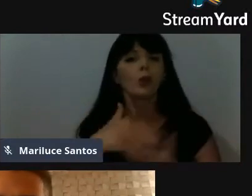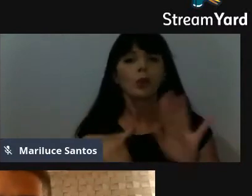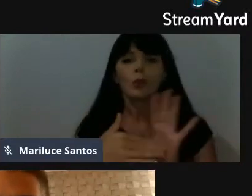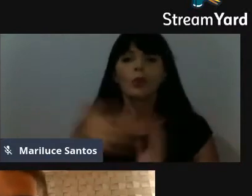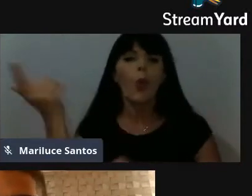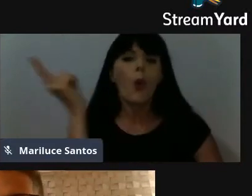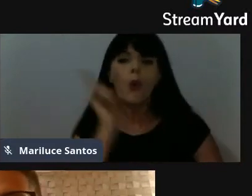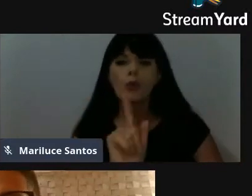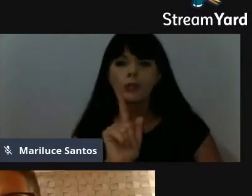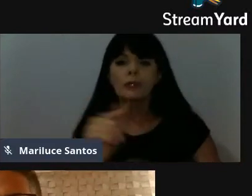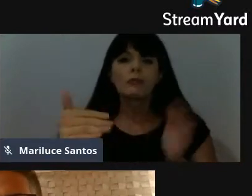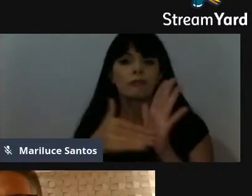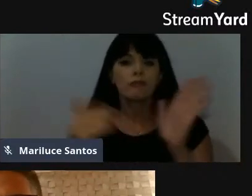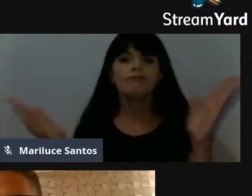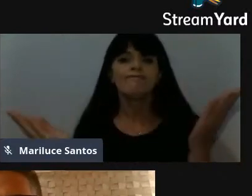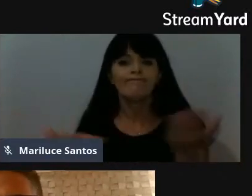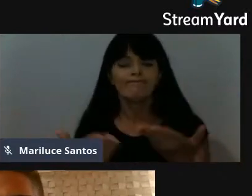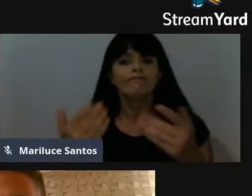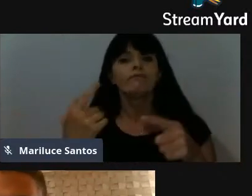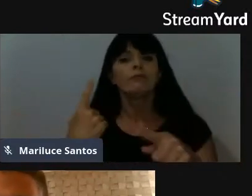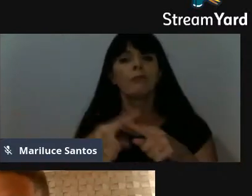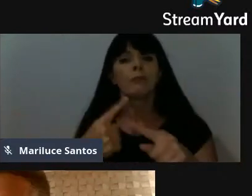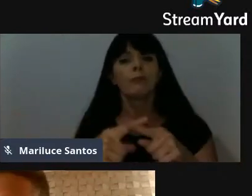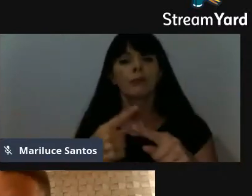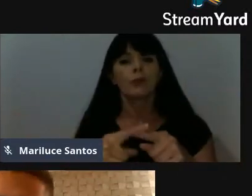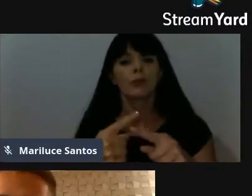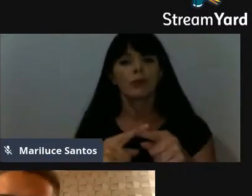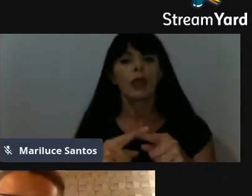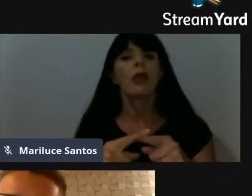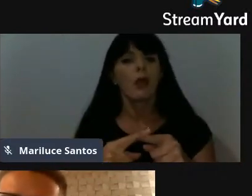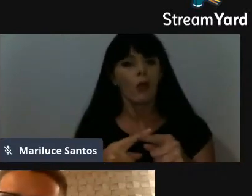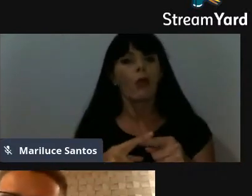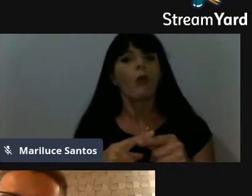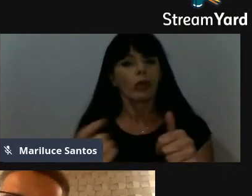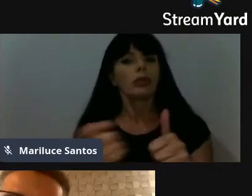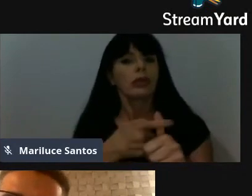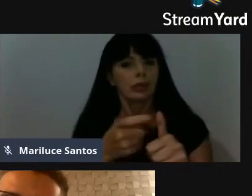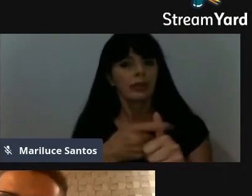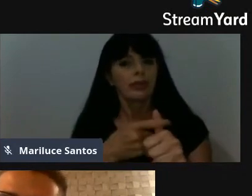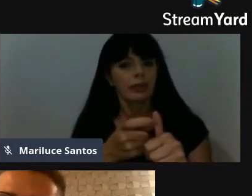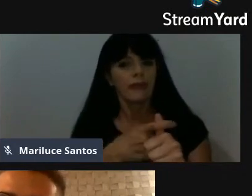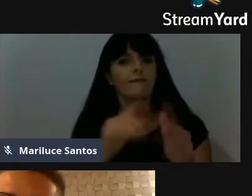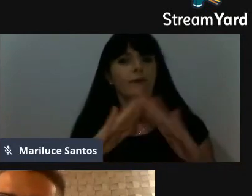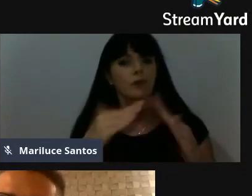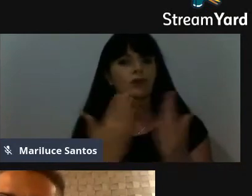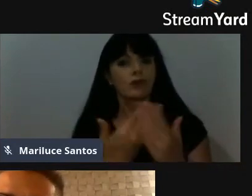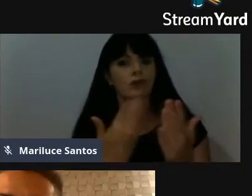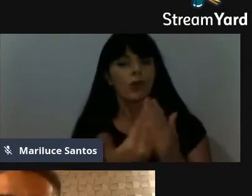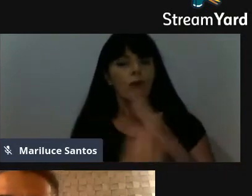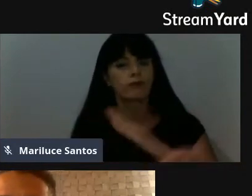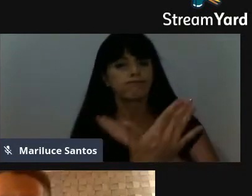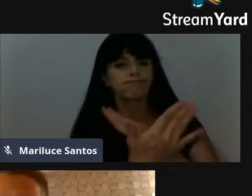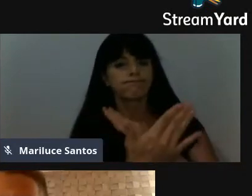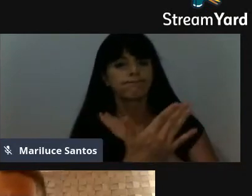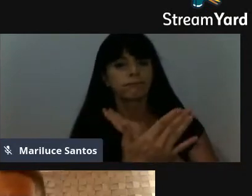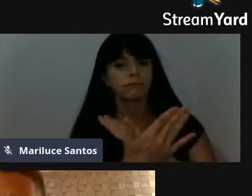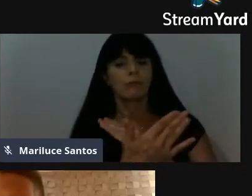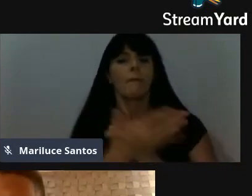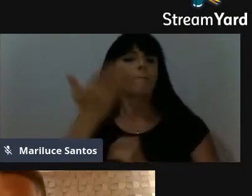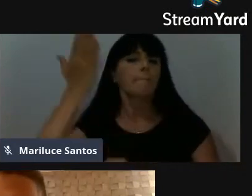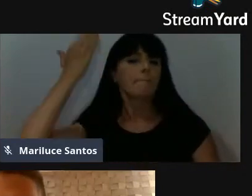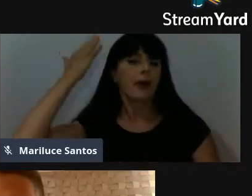tudo que eu alcancei até hoje, o local onde eu estou, eu devo à Escola de Imaculada Conceição. Eu vou voltar um pouquinho aqui na história.